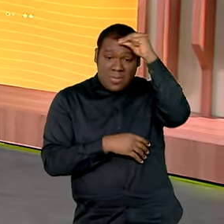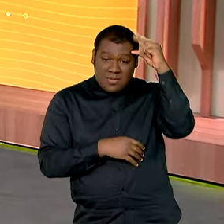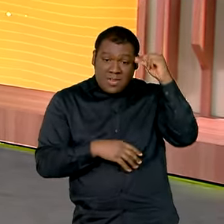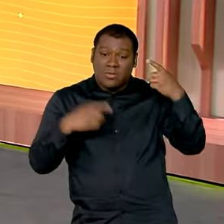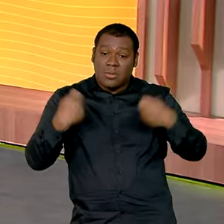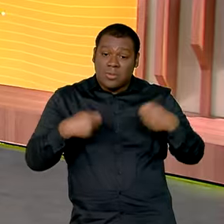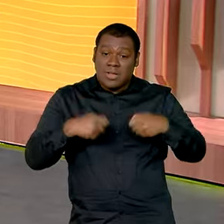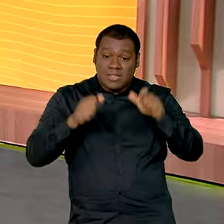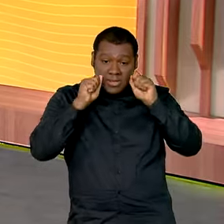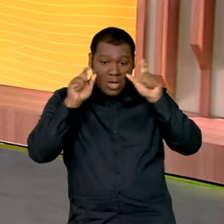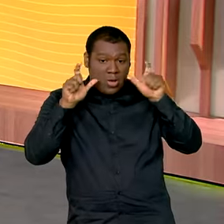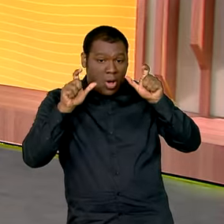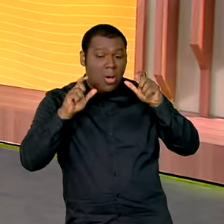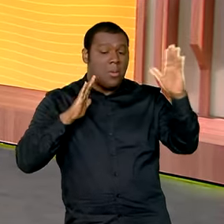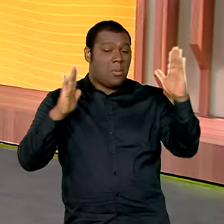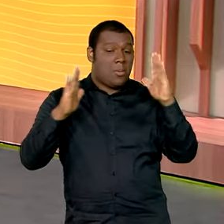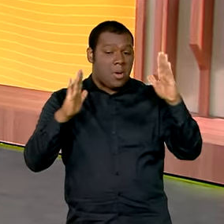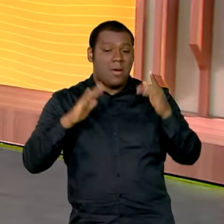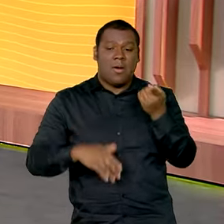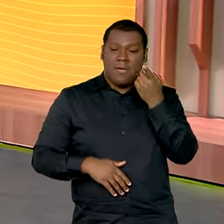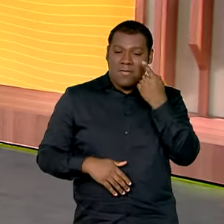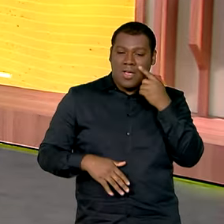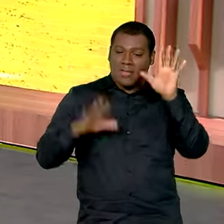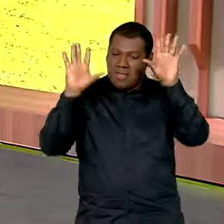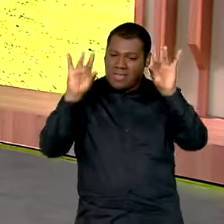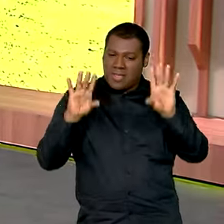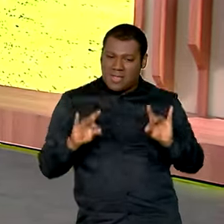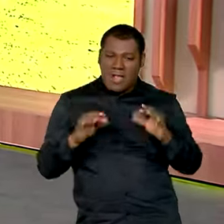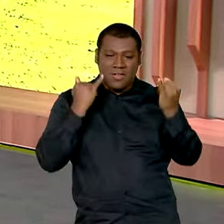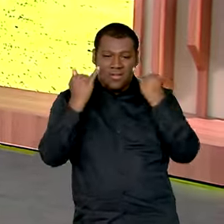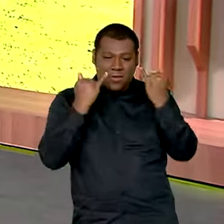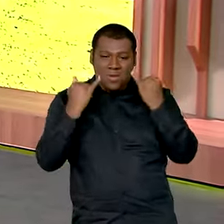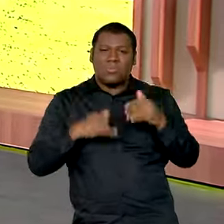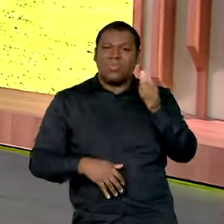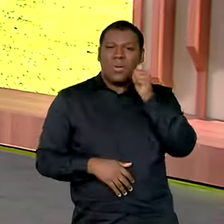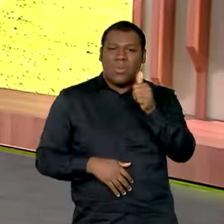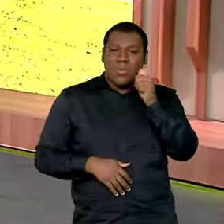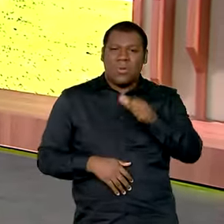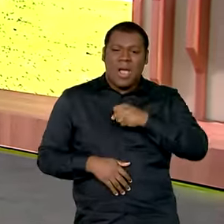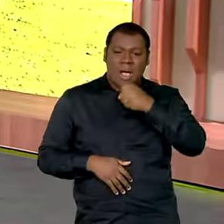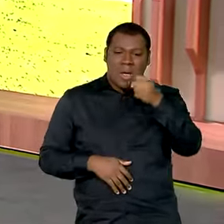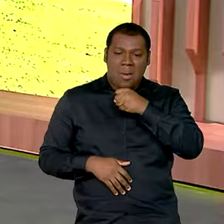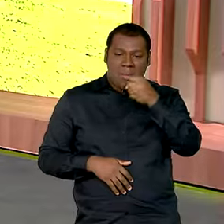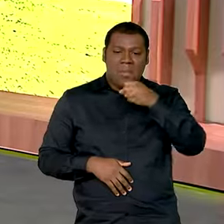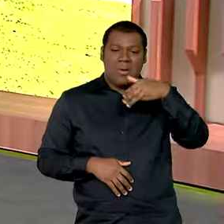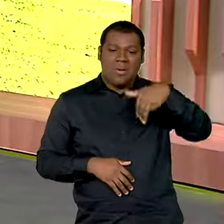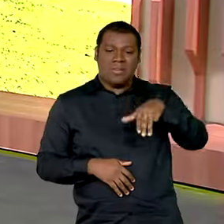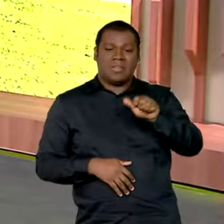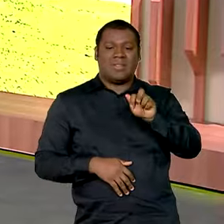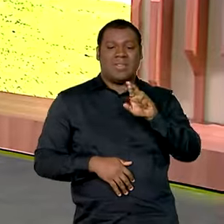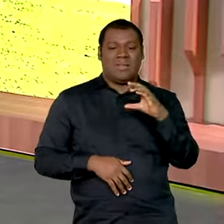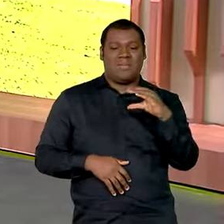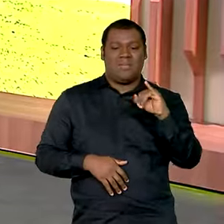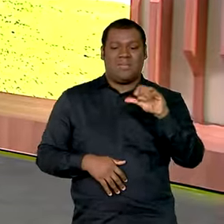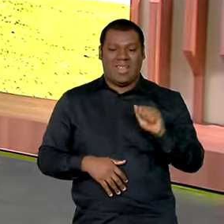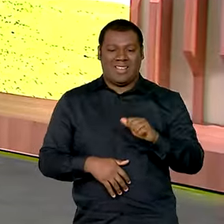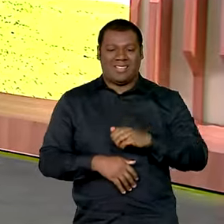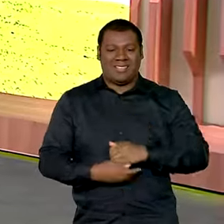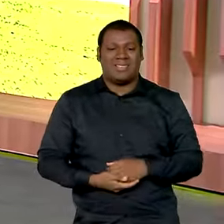de olho nos prazos. Vamos saber os detalhes dessas datas com a repórter Márcia Fernandes. Bom dia, Márcia.